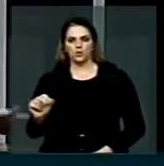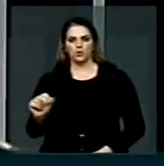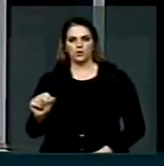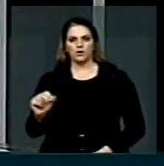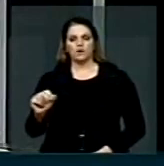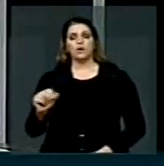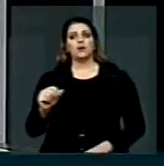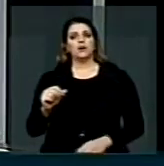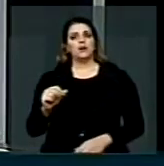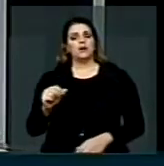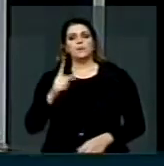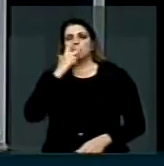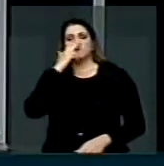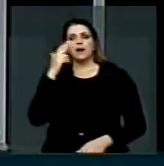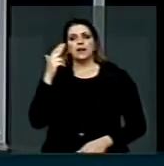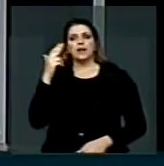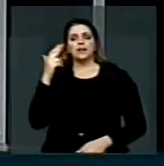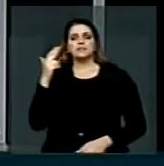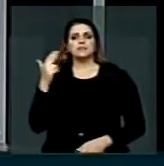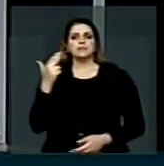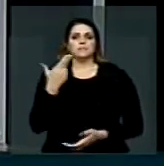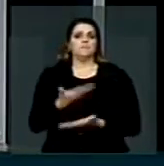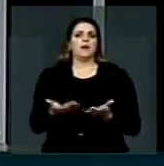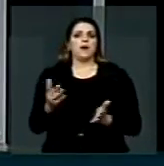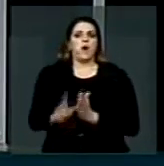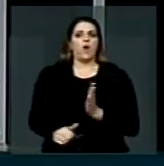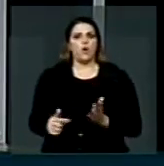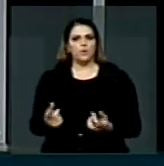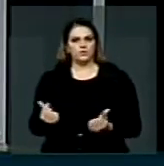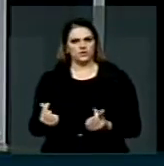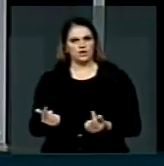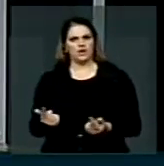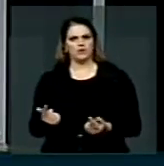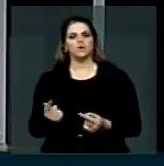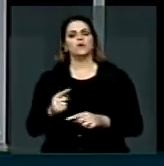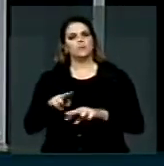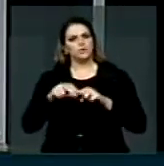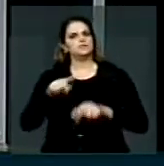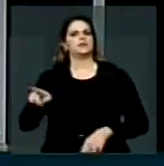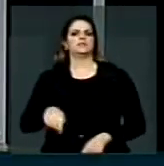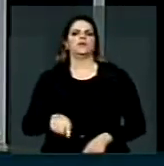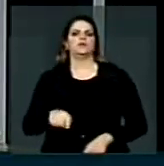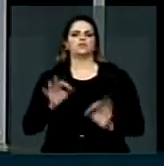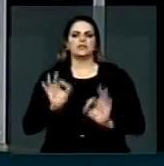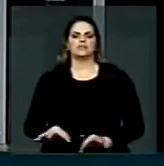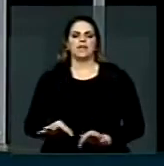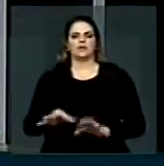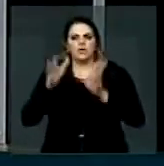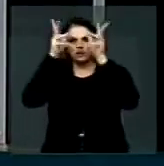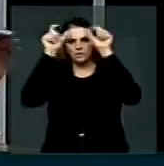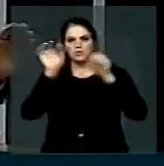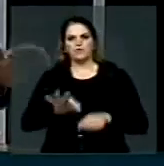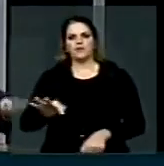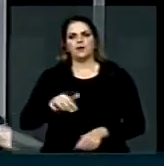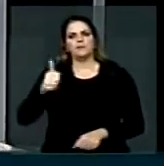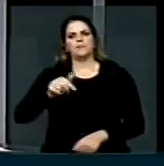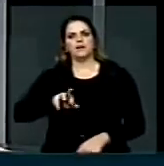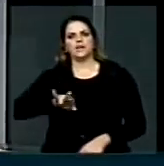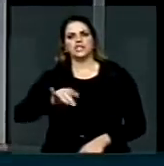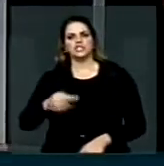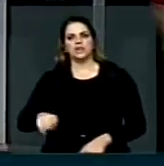assalto que havia no nosso país e o Tribunal Federal da Primeira Região decidiu acabar